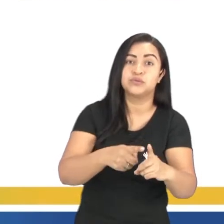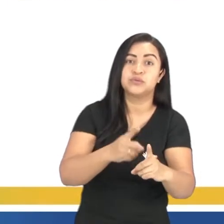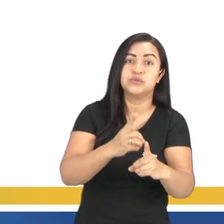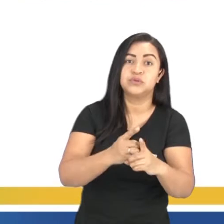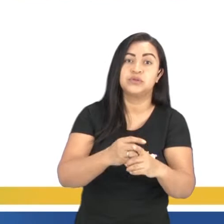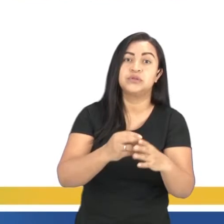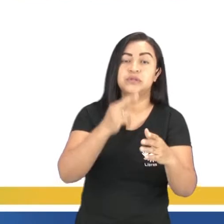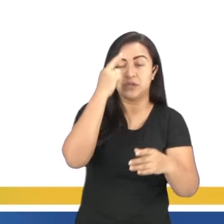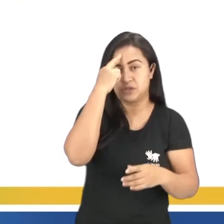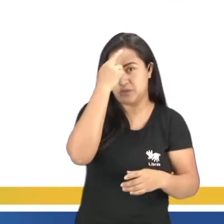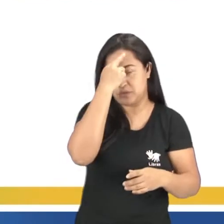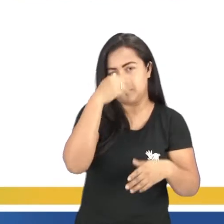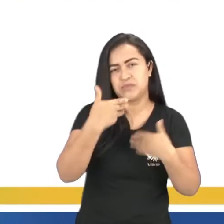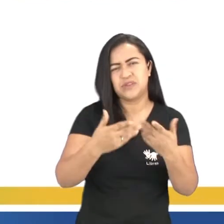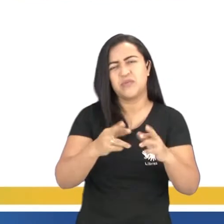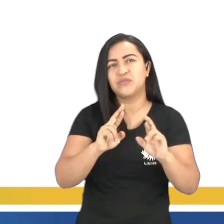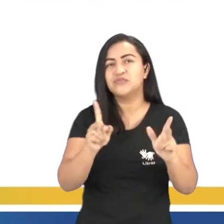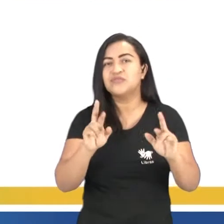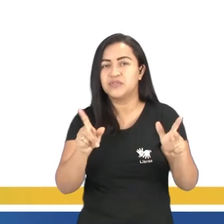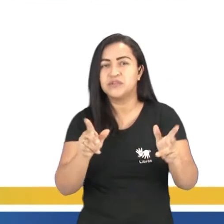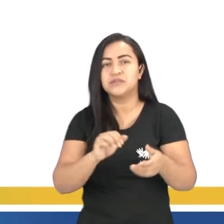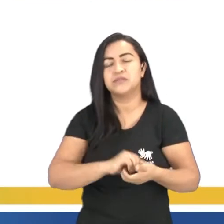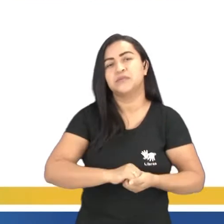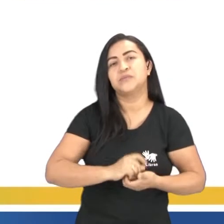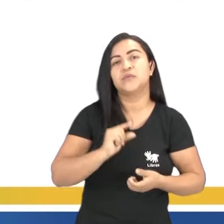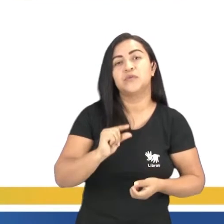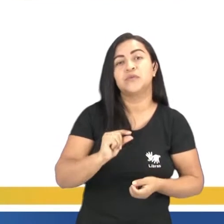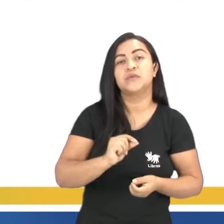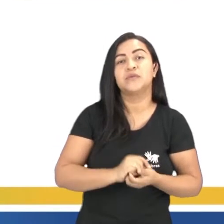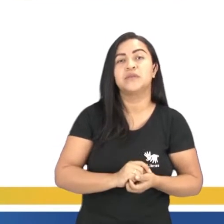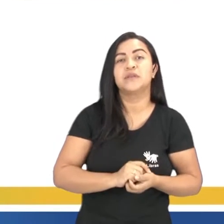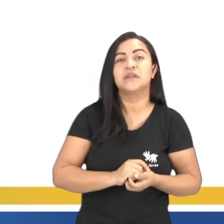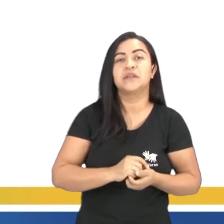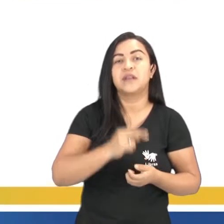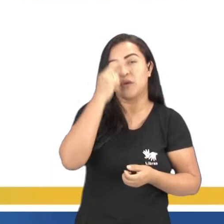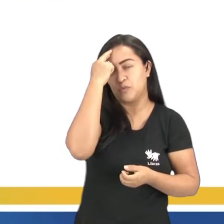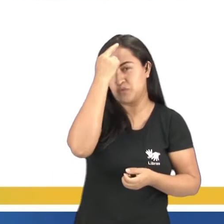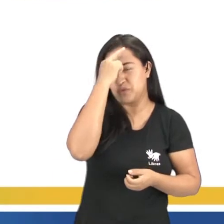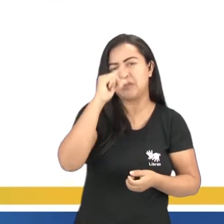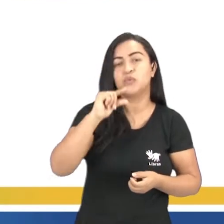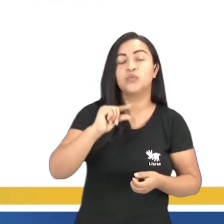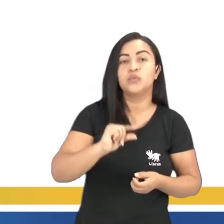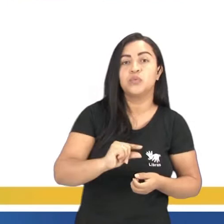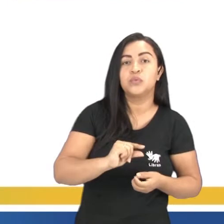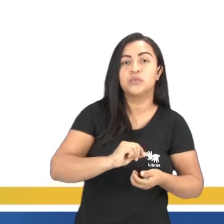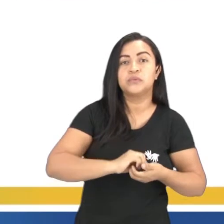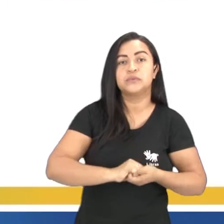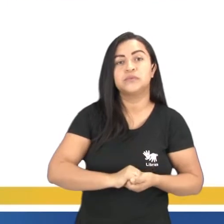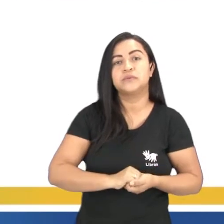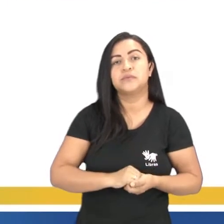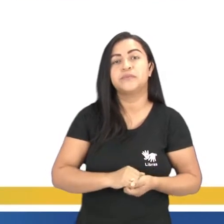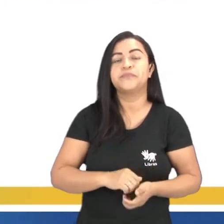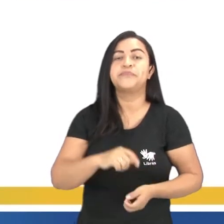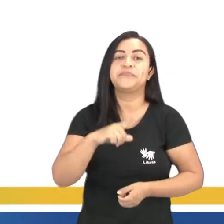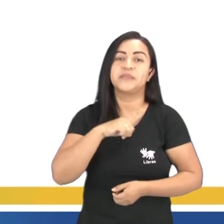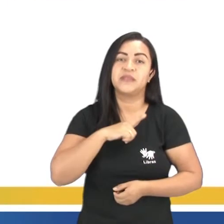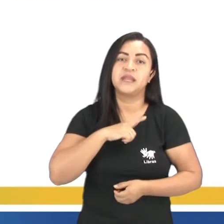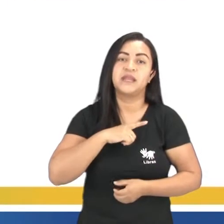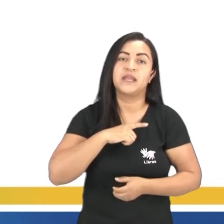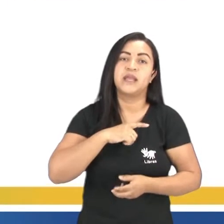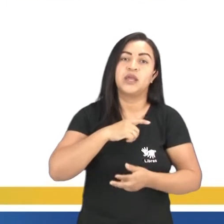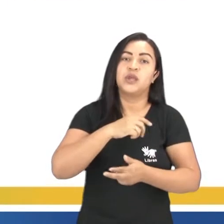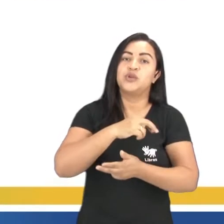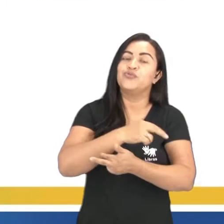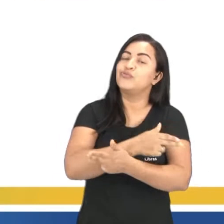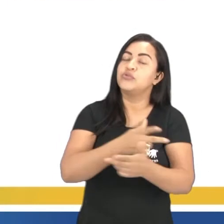diferenciando o conto do romance. É uma narrativa curta, relativamente curta, tem todos os elementos